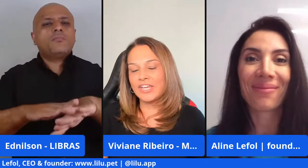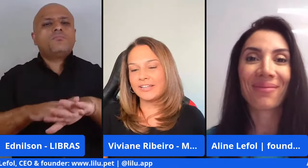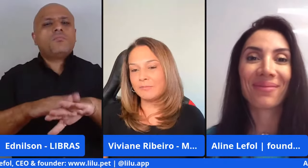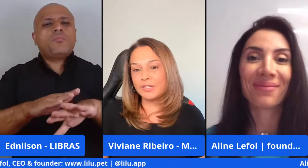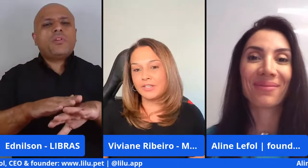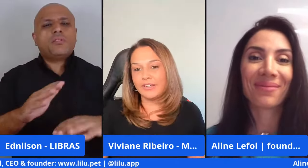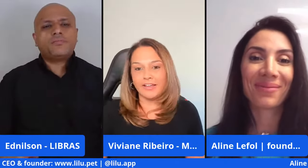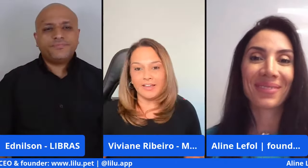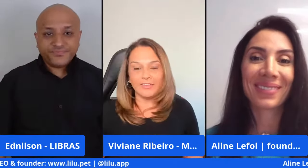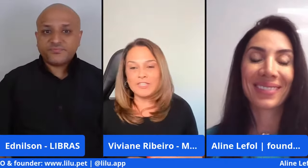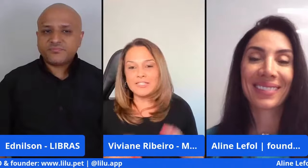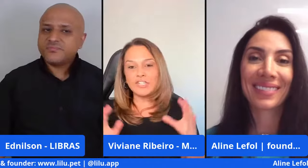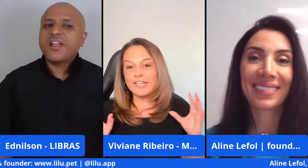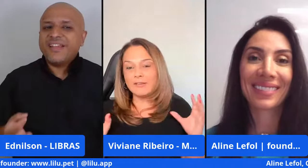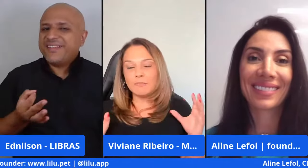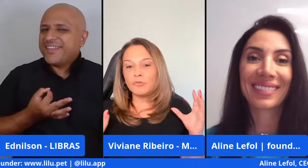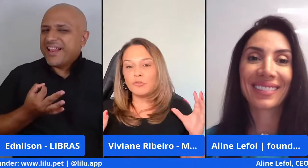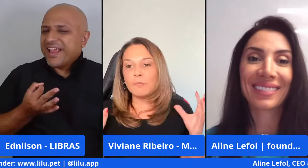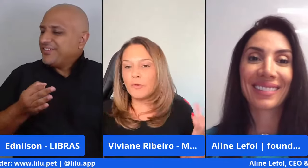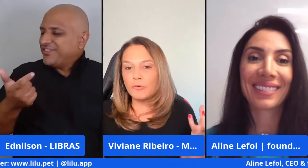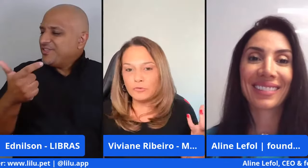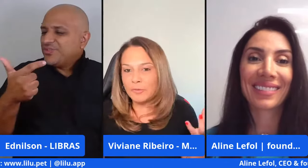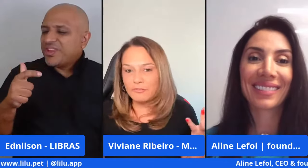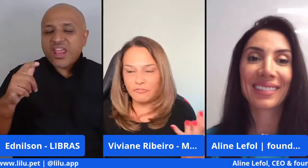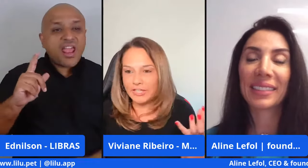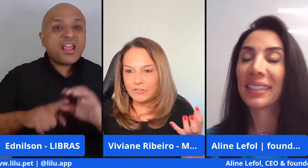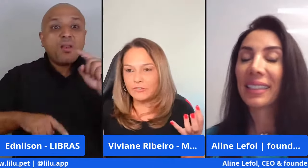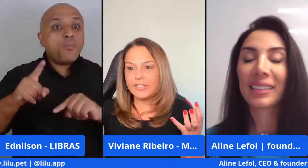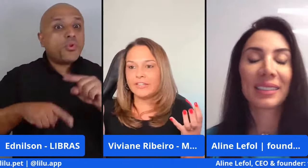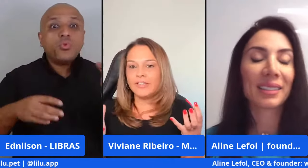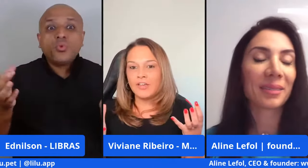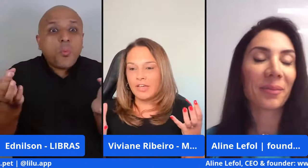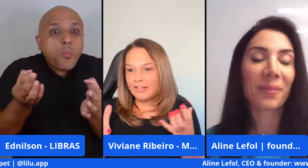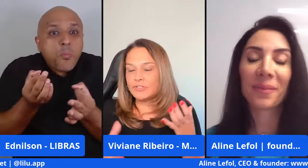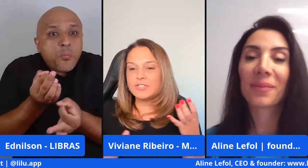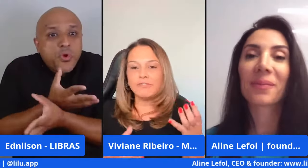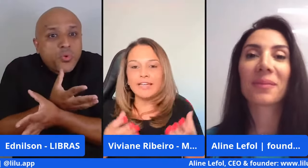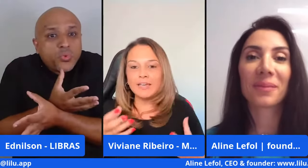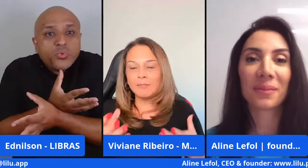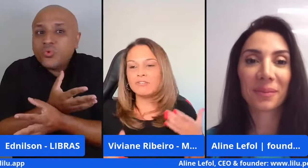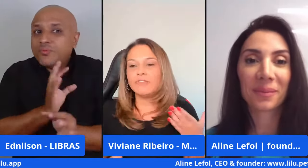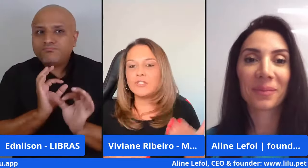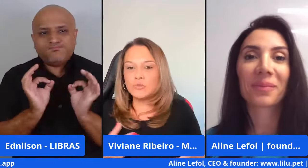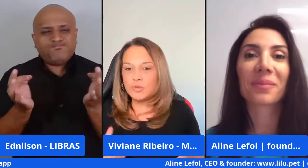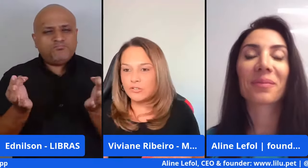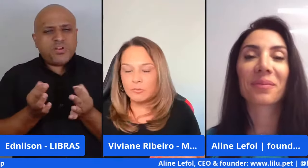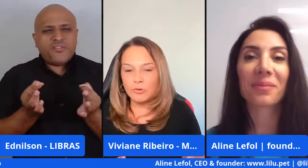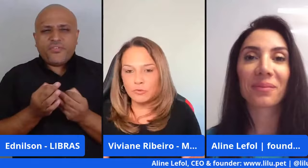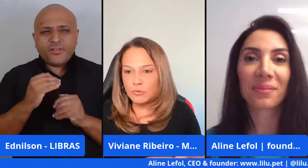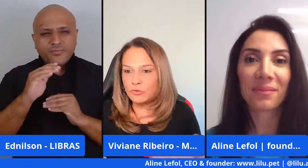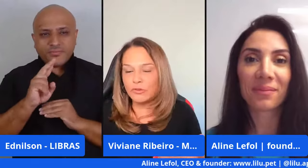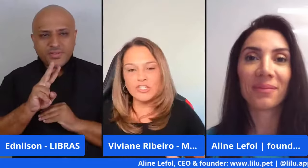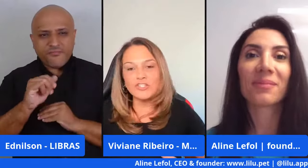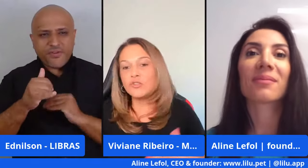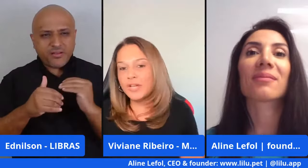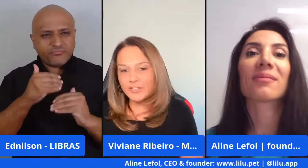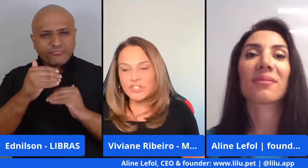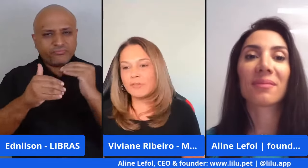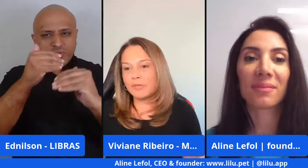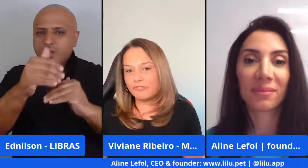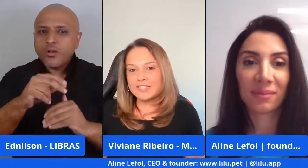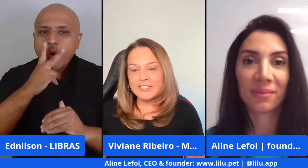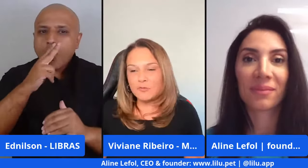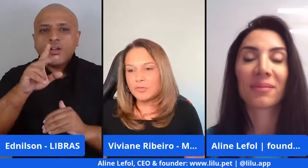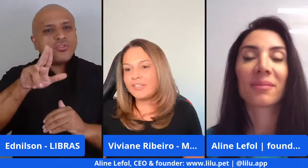Excelente. Até porque não existe aquele produto pronto, perfeito, né? Você vai aperfeiçoando o produto, e eu acho que a gente